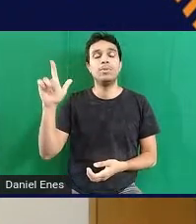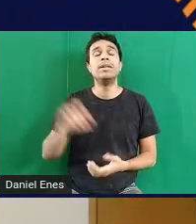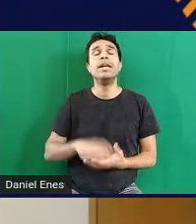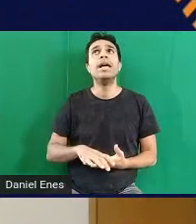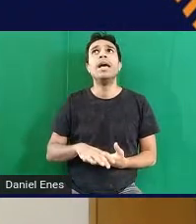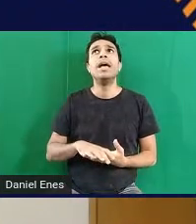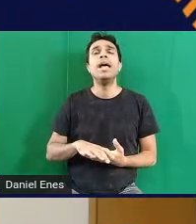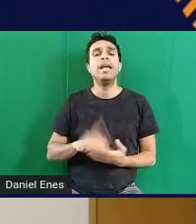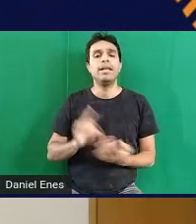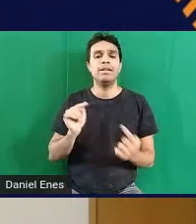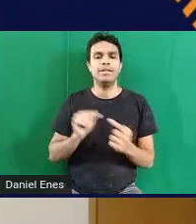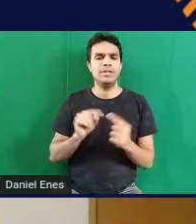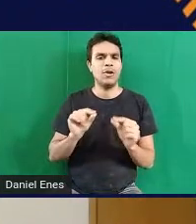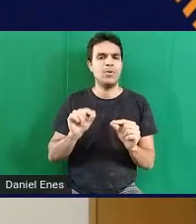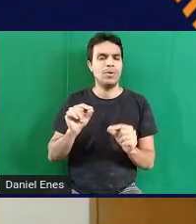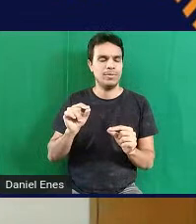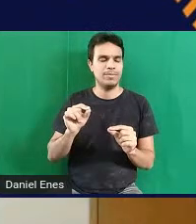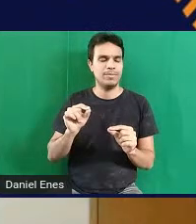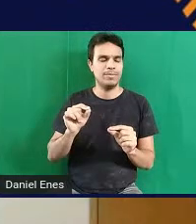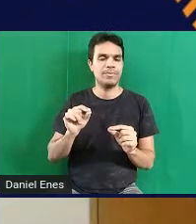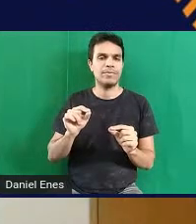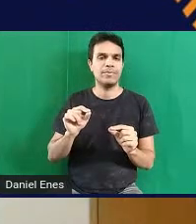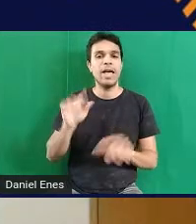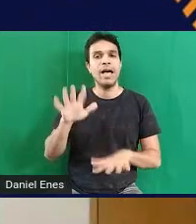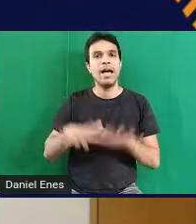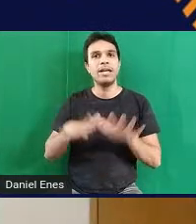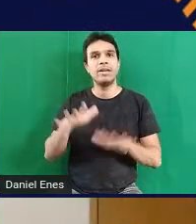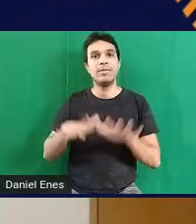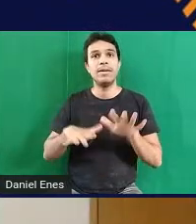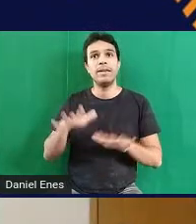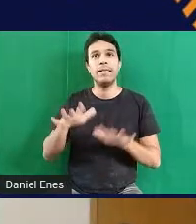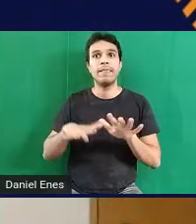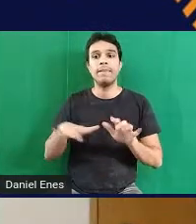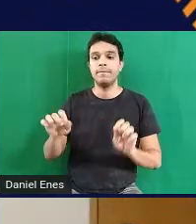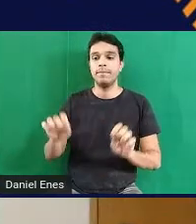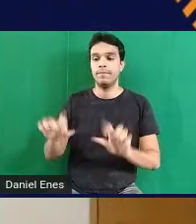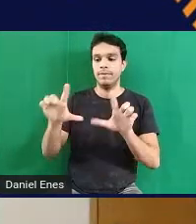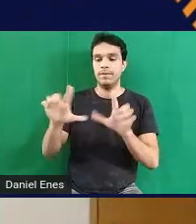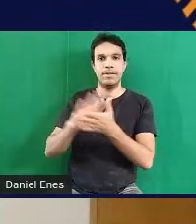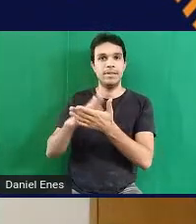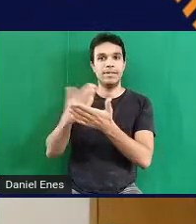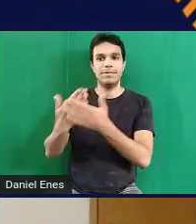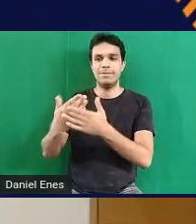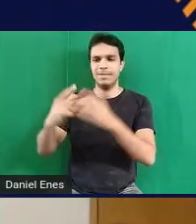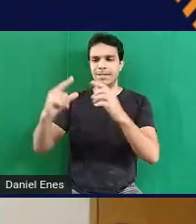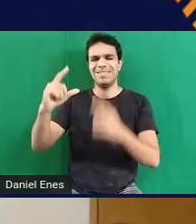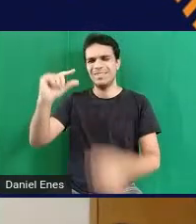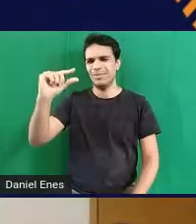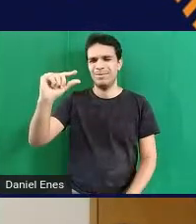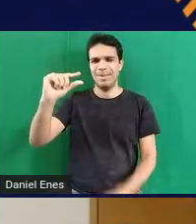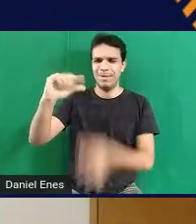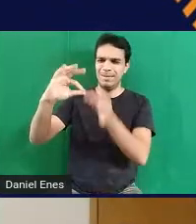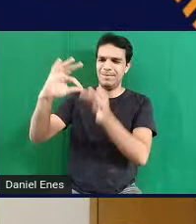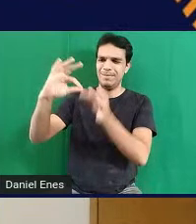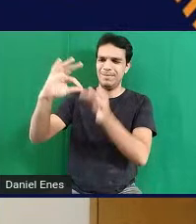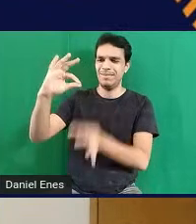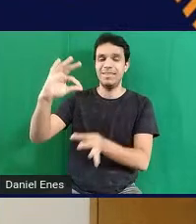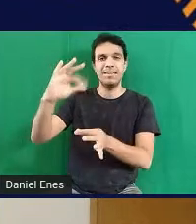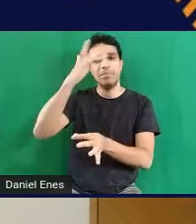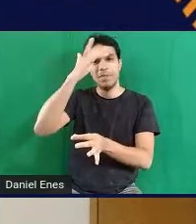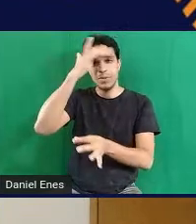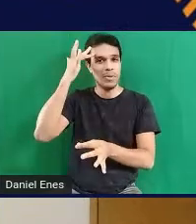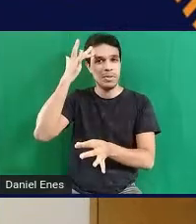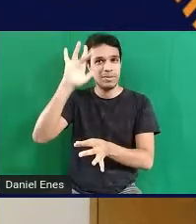relacionada a isso, às vezes a tela onde aparece o intérprete fica pequenininha. Aí, para quem ainda não conhece,